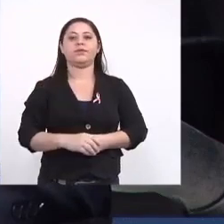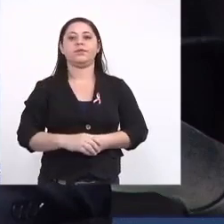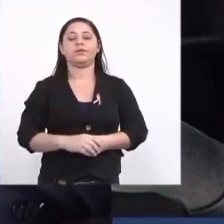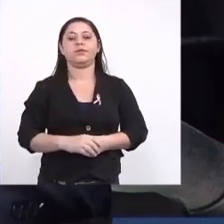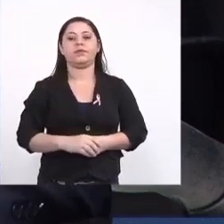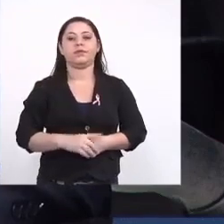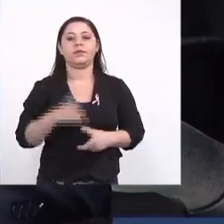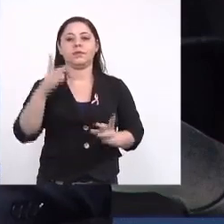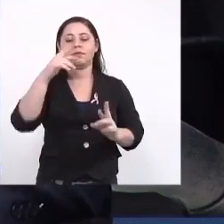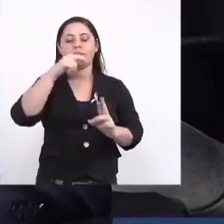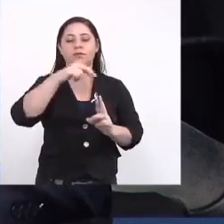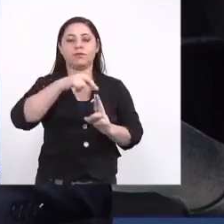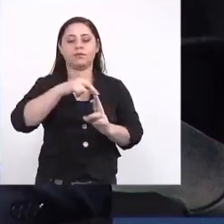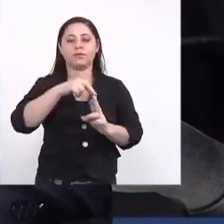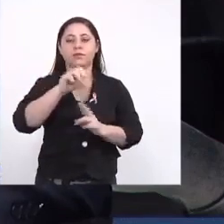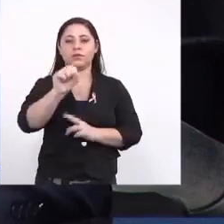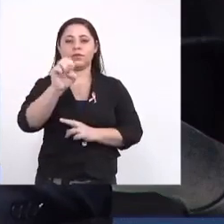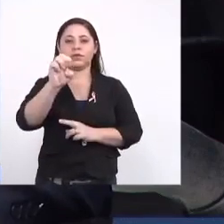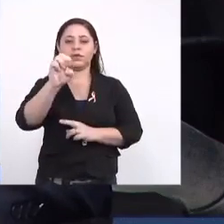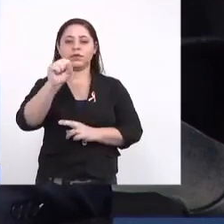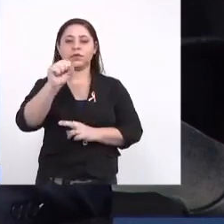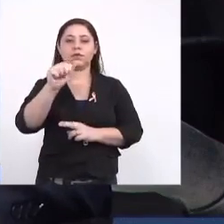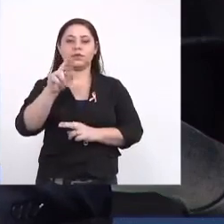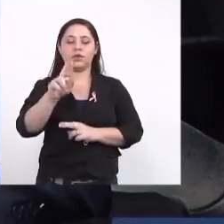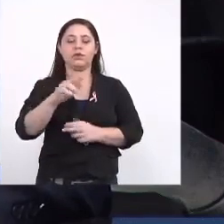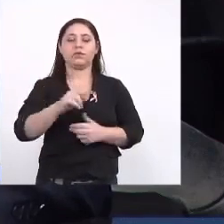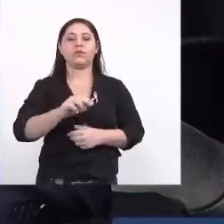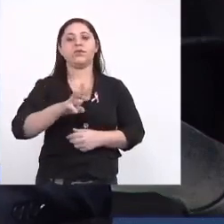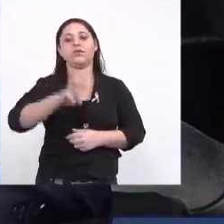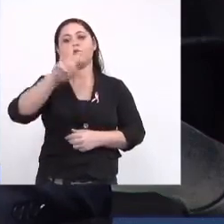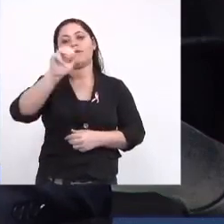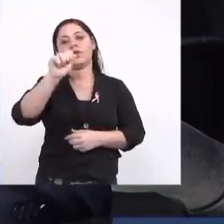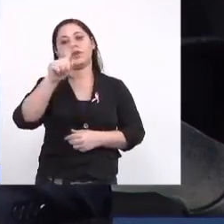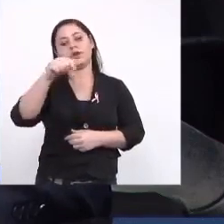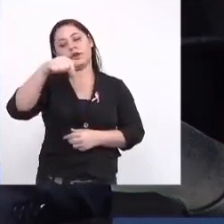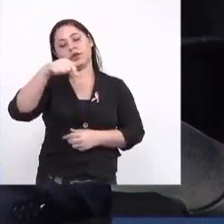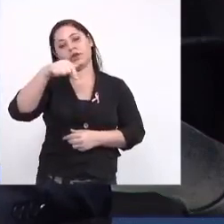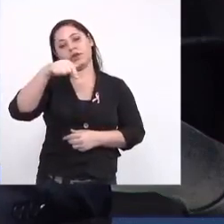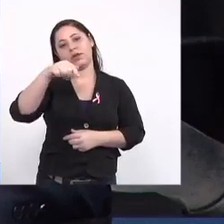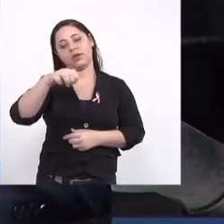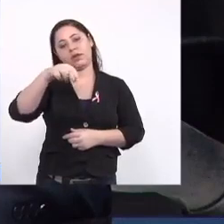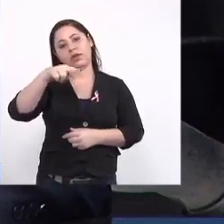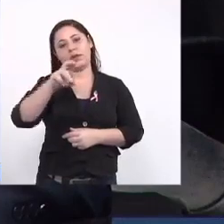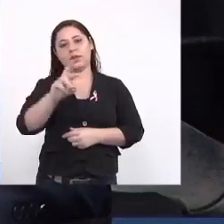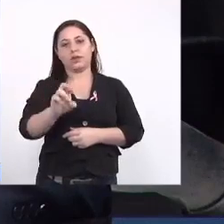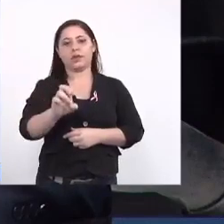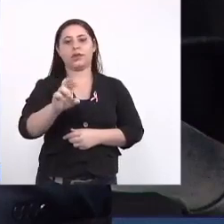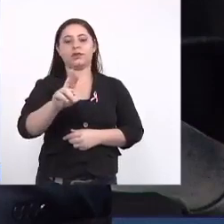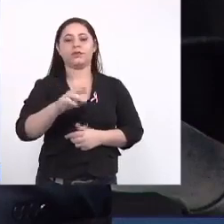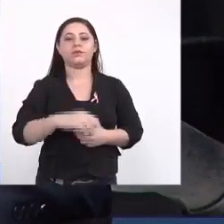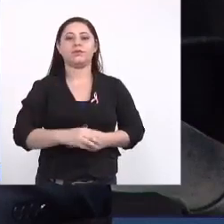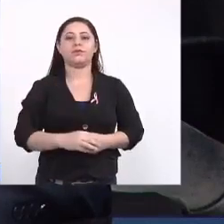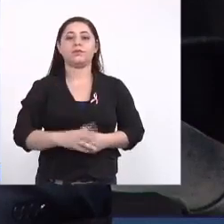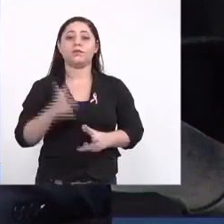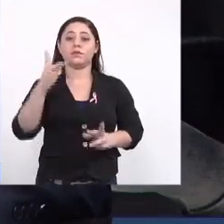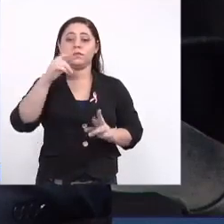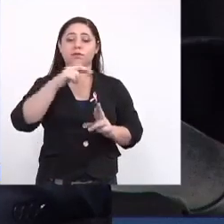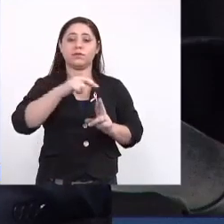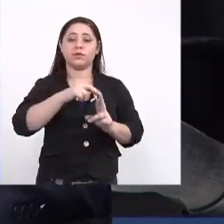representando a CESAL, Wagner Ricardo dos Santos, representando a UFGD,